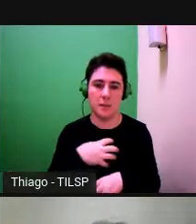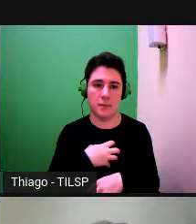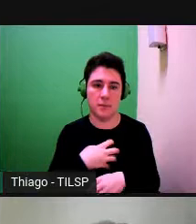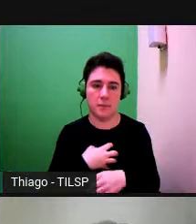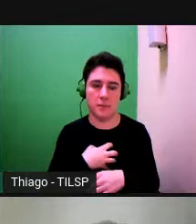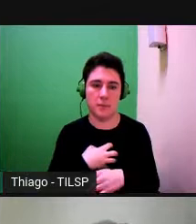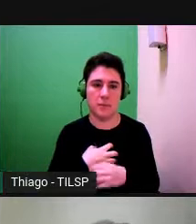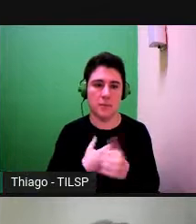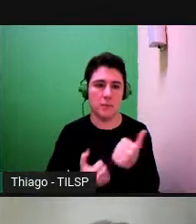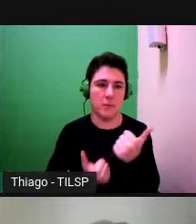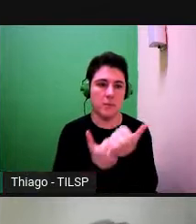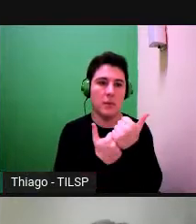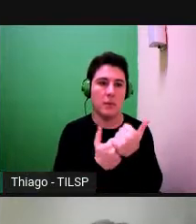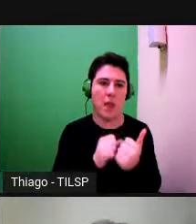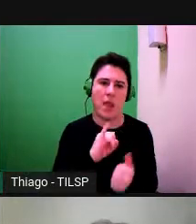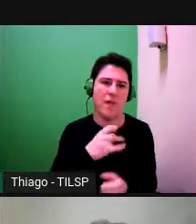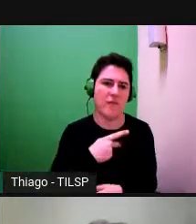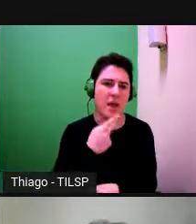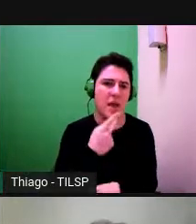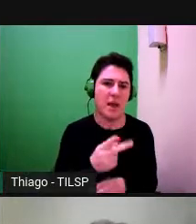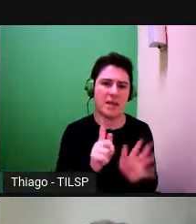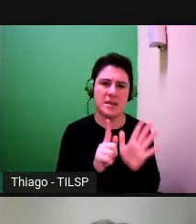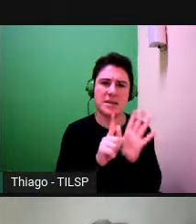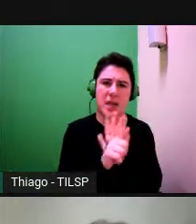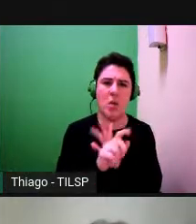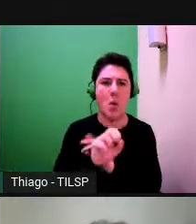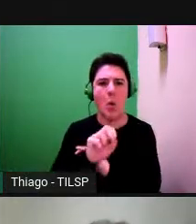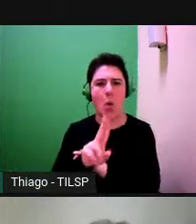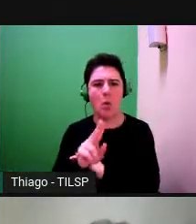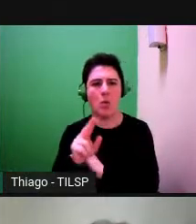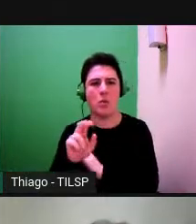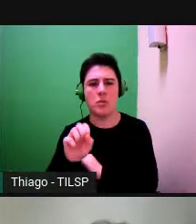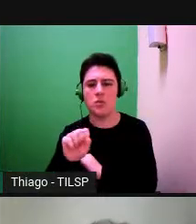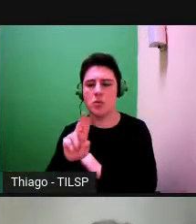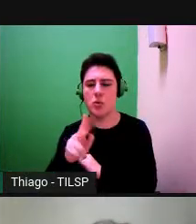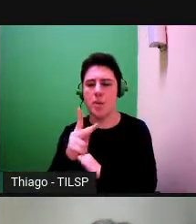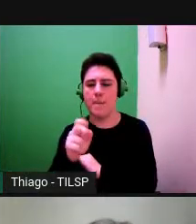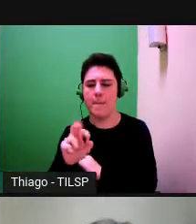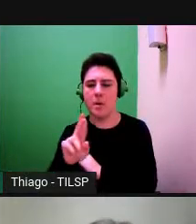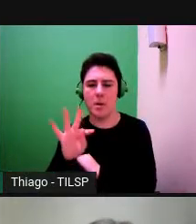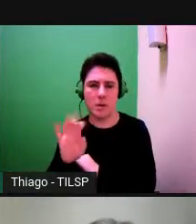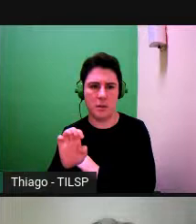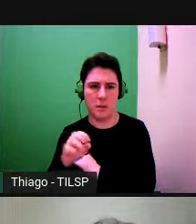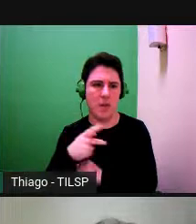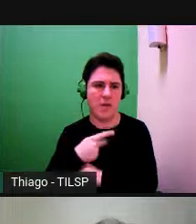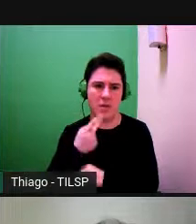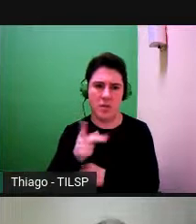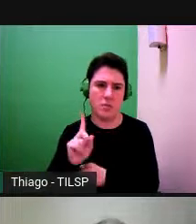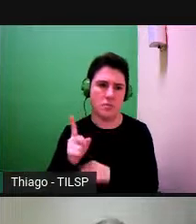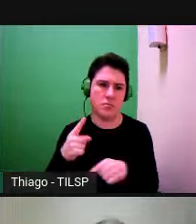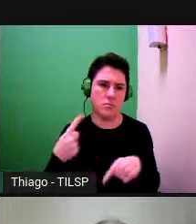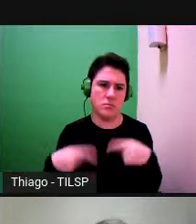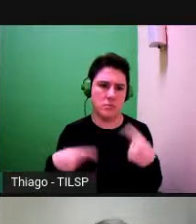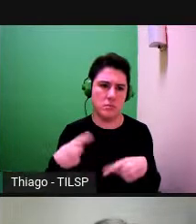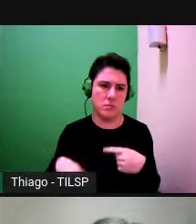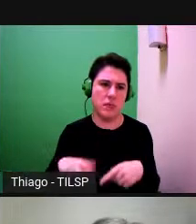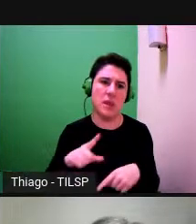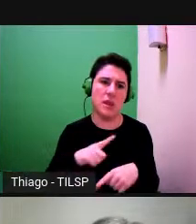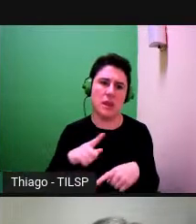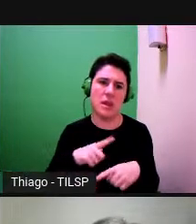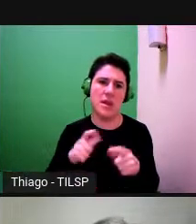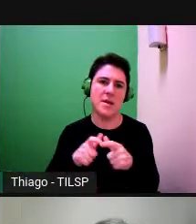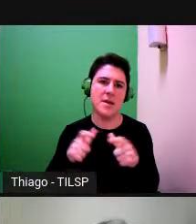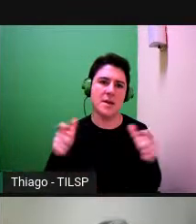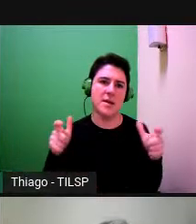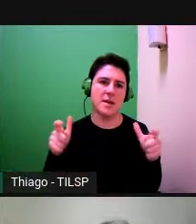não vou aqui discutir se é género ou suporte por exemplo se o blog é género ou suporte ou se não vou aqui discutir isso vou dizer que há uma grande diversidade de